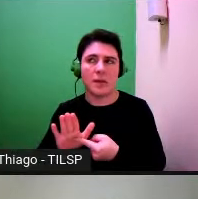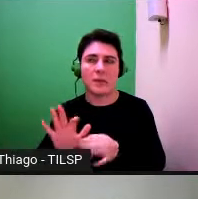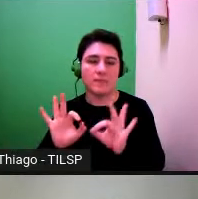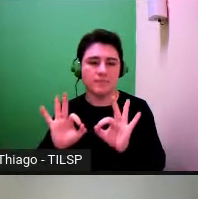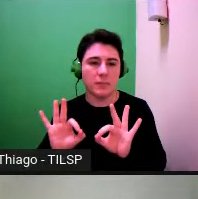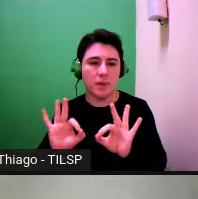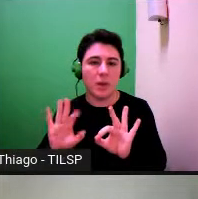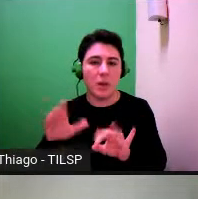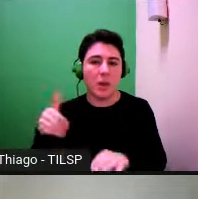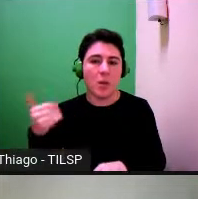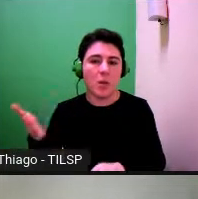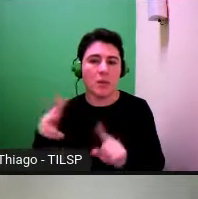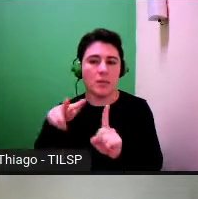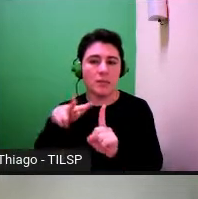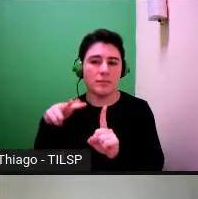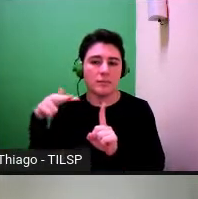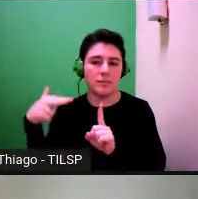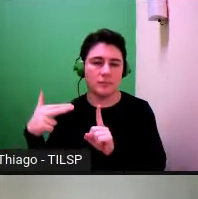uma perspetiva